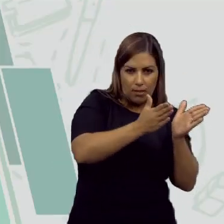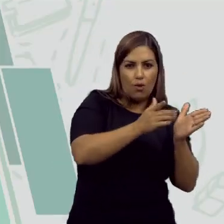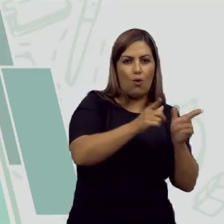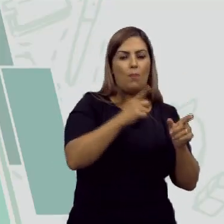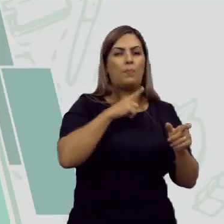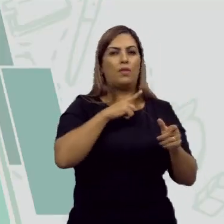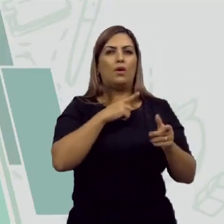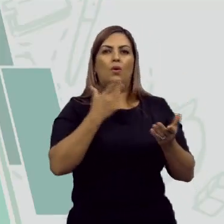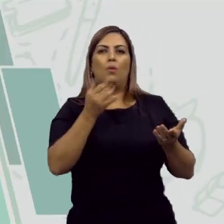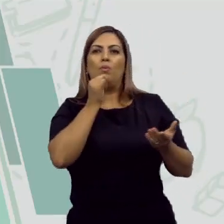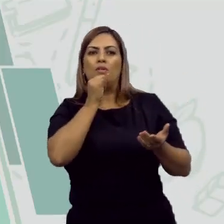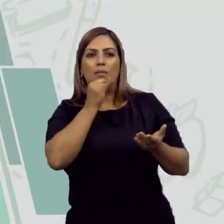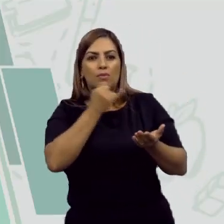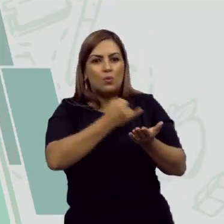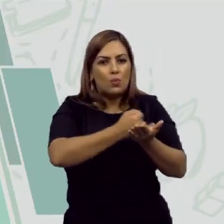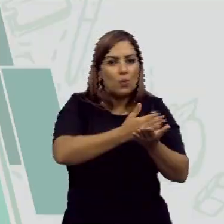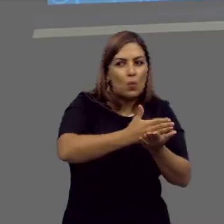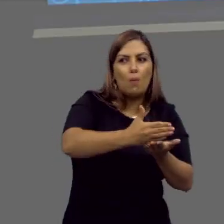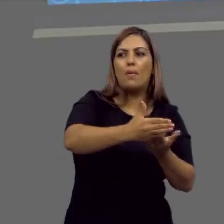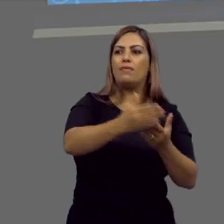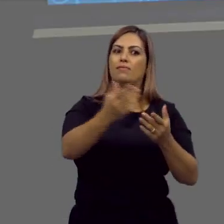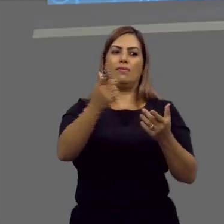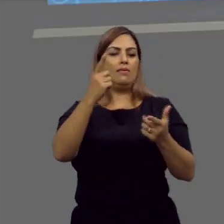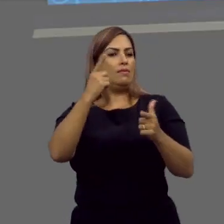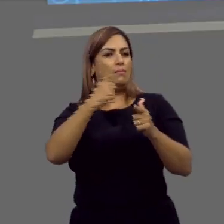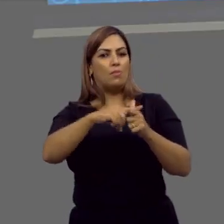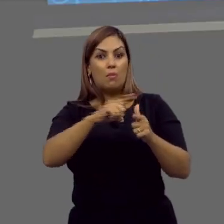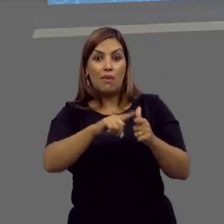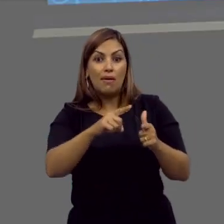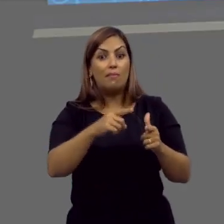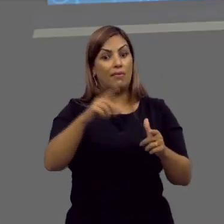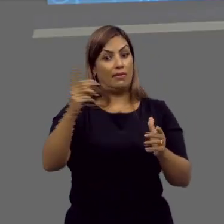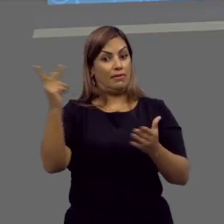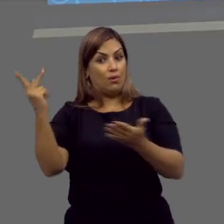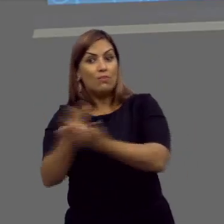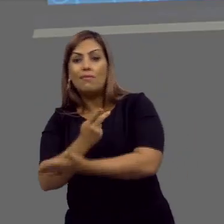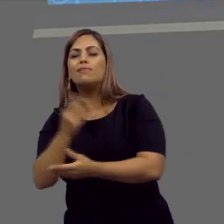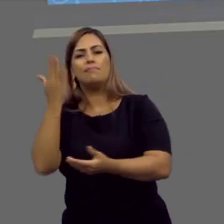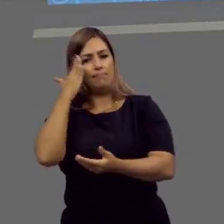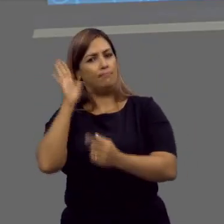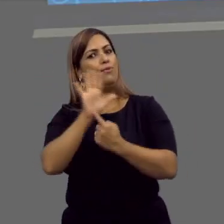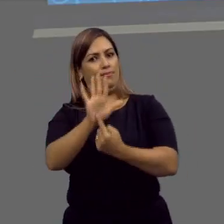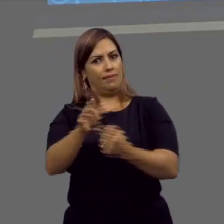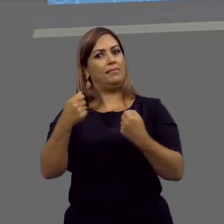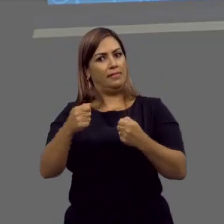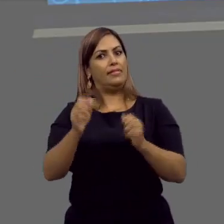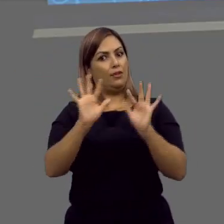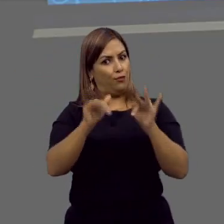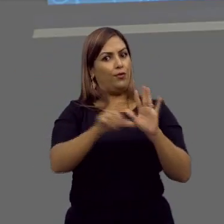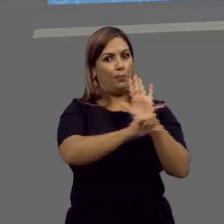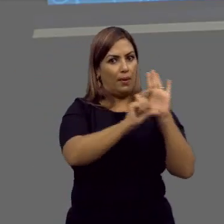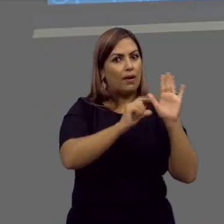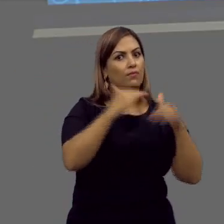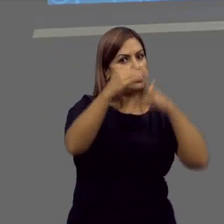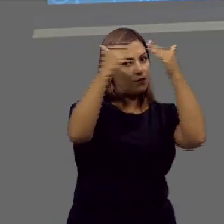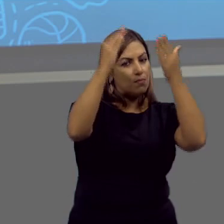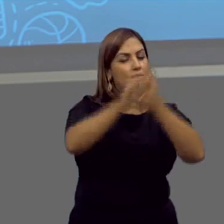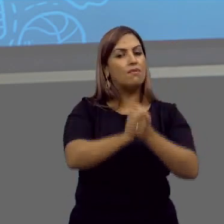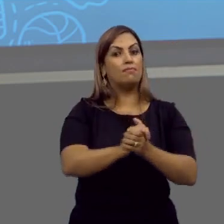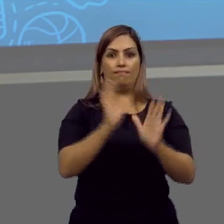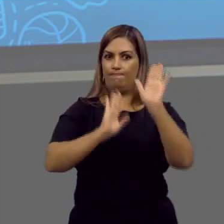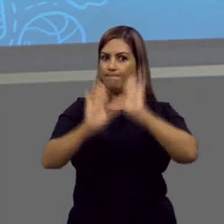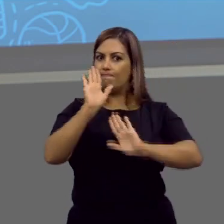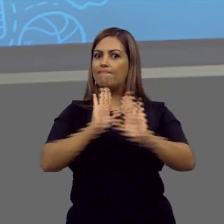princípio de... Se eu começo falando da causa, eu vou ter que mostrar o que é a consequência disso no fim desse parágrafo de desenvolvimento.